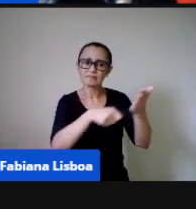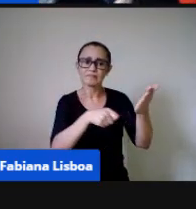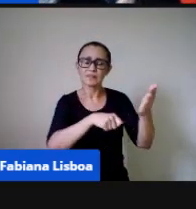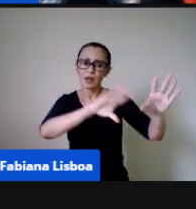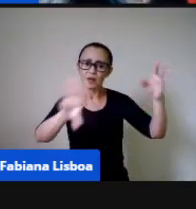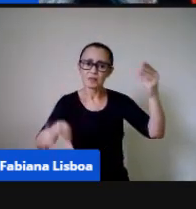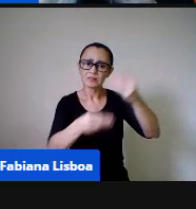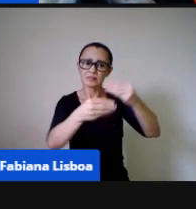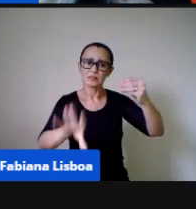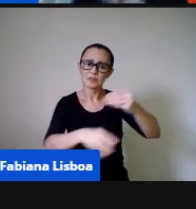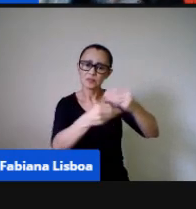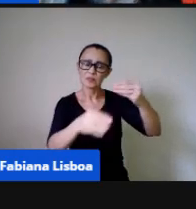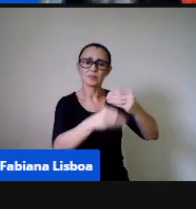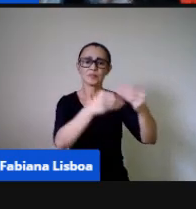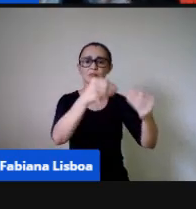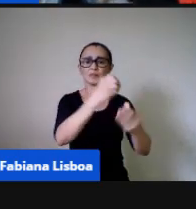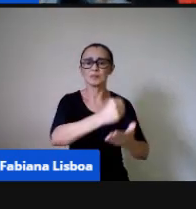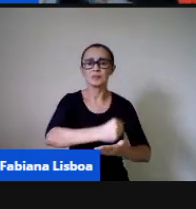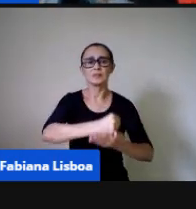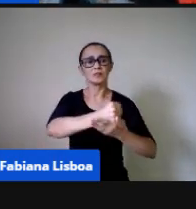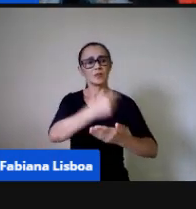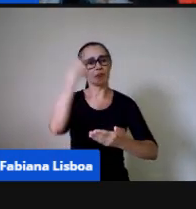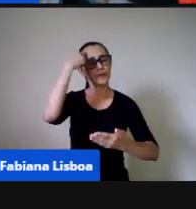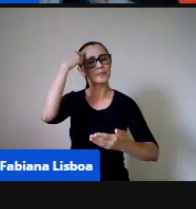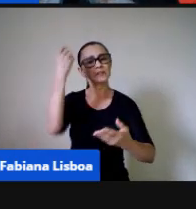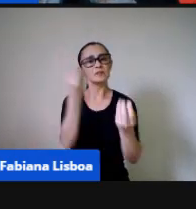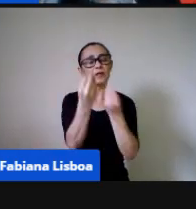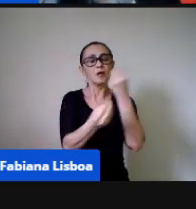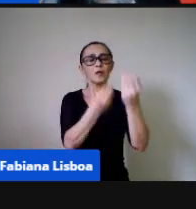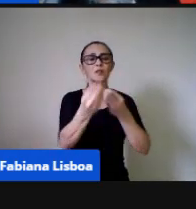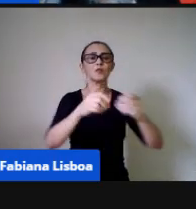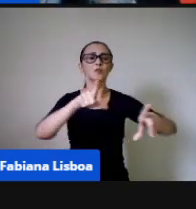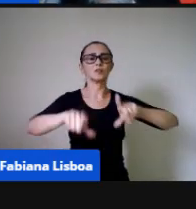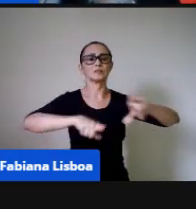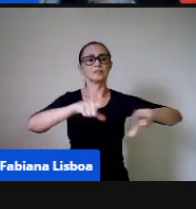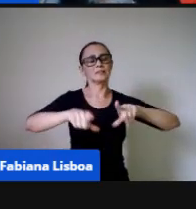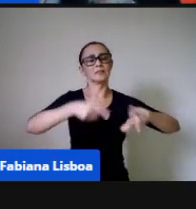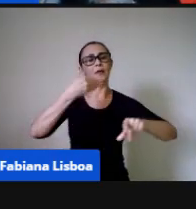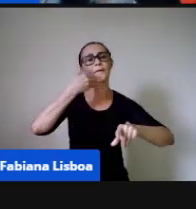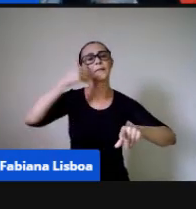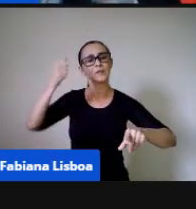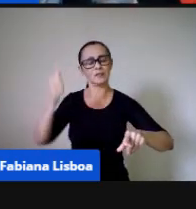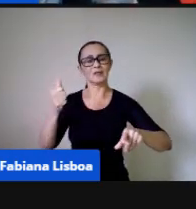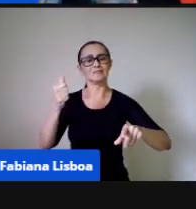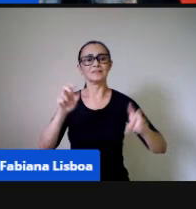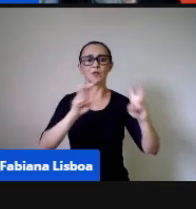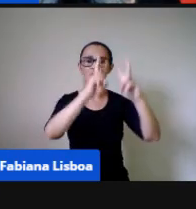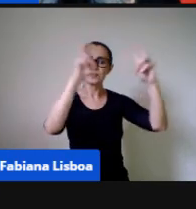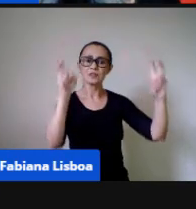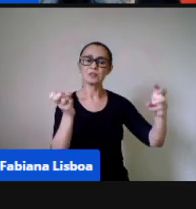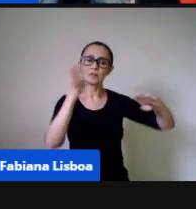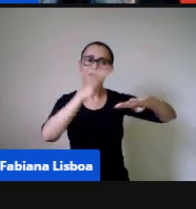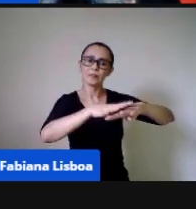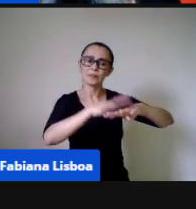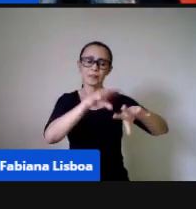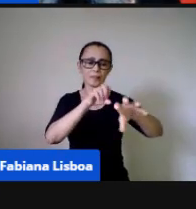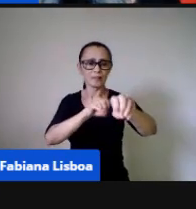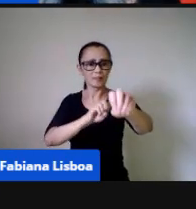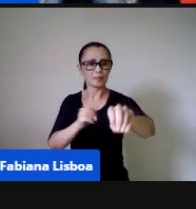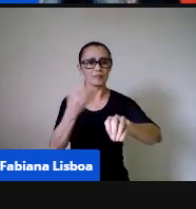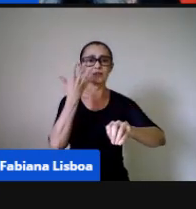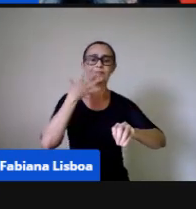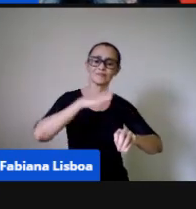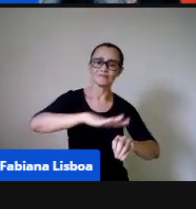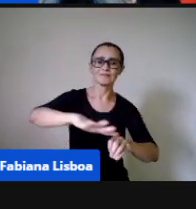contribuem para a gente pensar nesse trabalho, né, sobre a matemática na educação infantil.